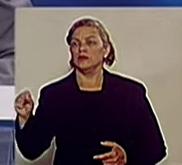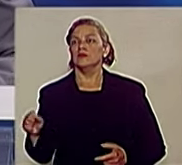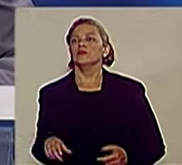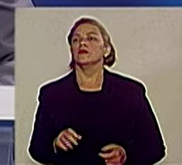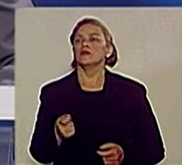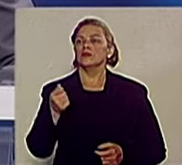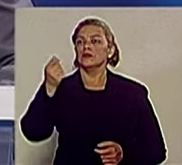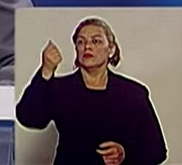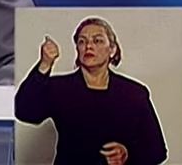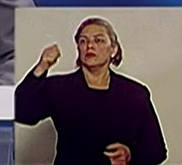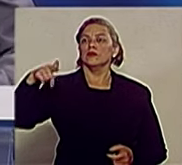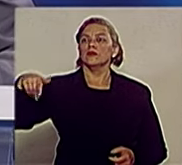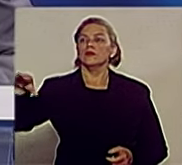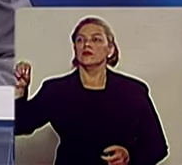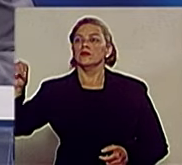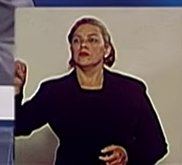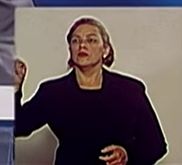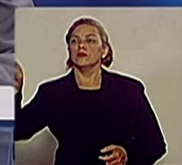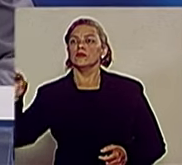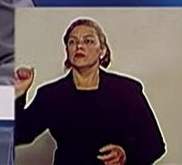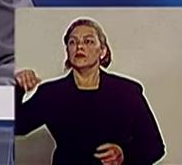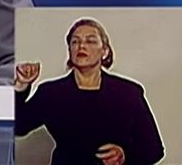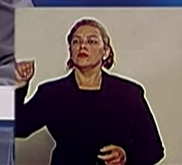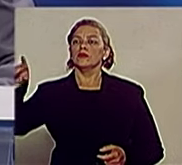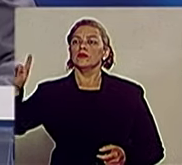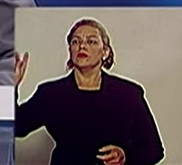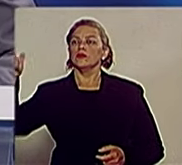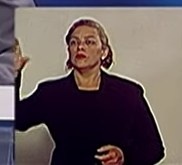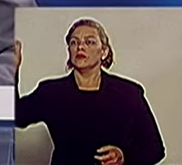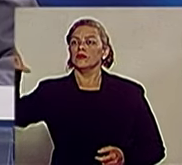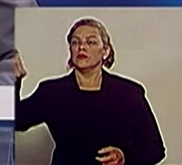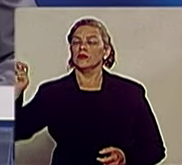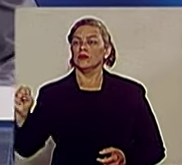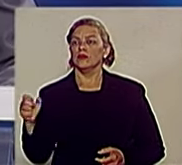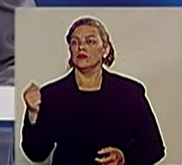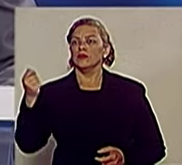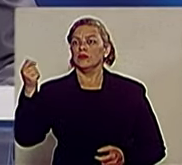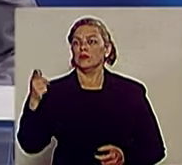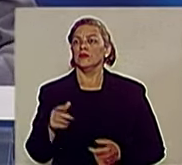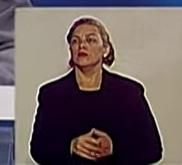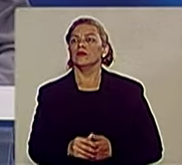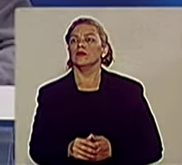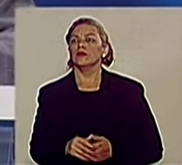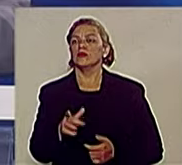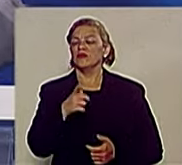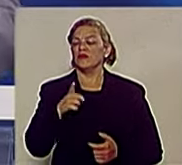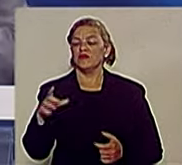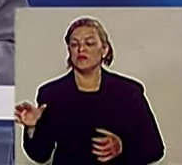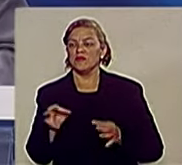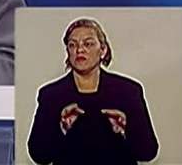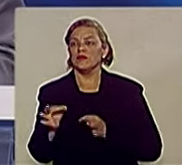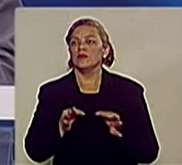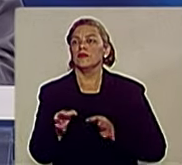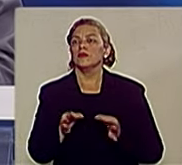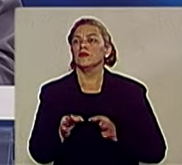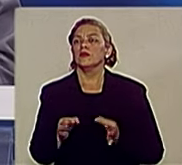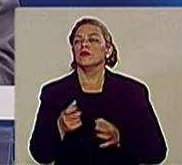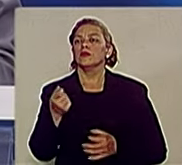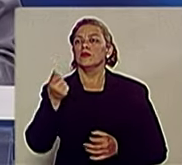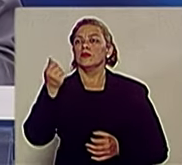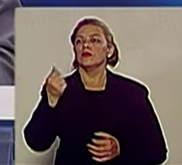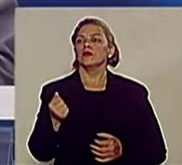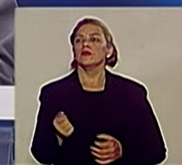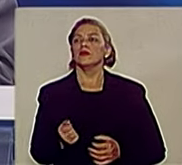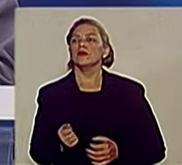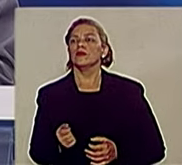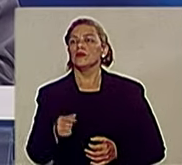Então, o dinheiro está sendo mau gasto. Não tem prioridade no que se gasta. Gasta, por exemplo, o puxadinho lá do Hospital da Mulher,